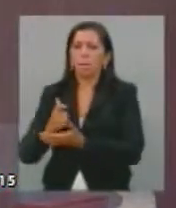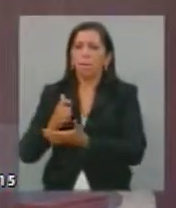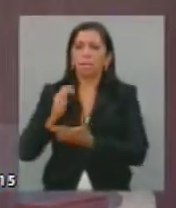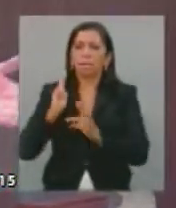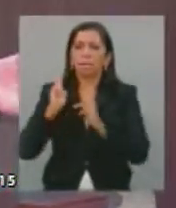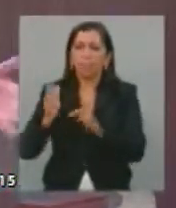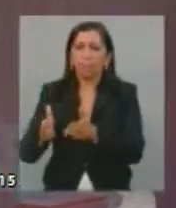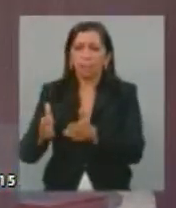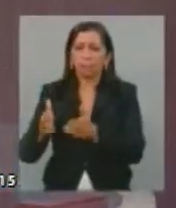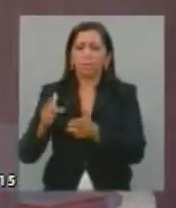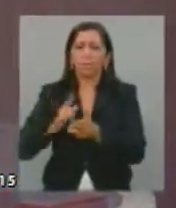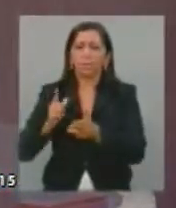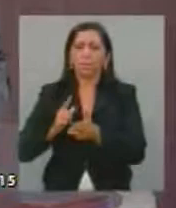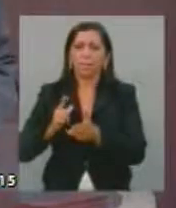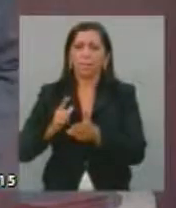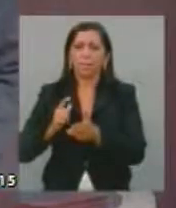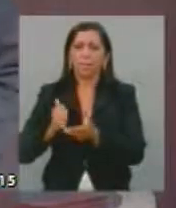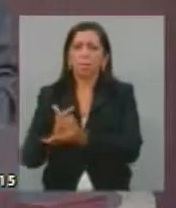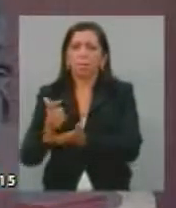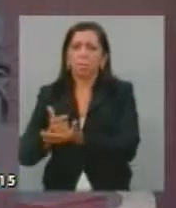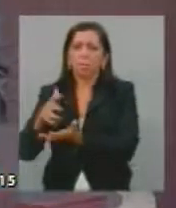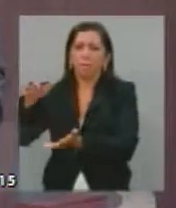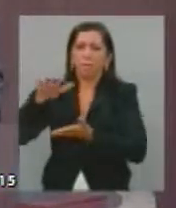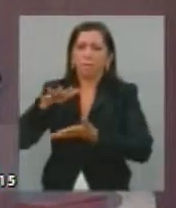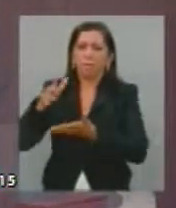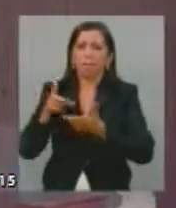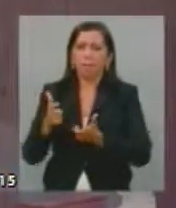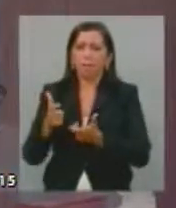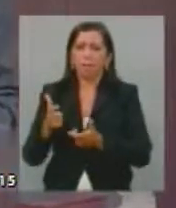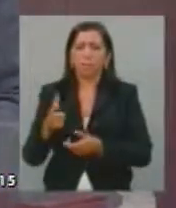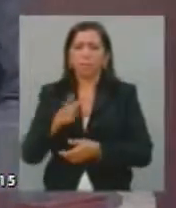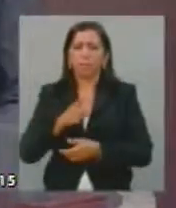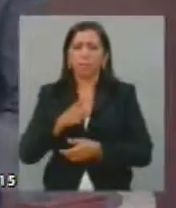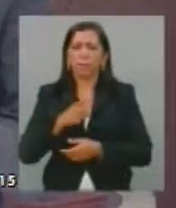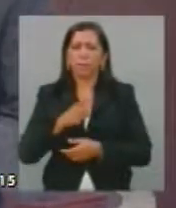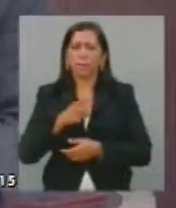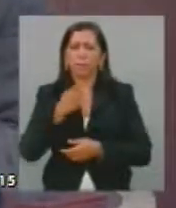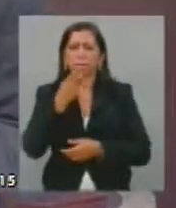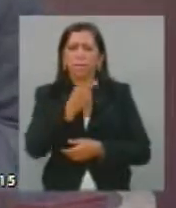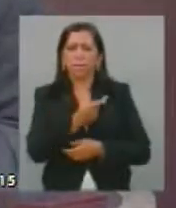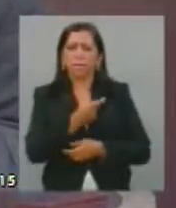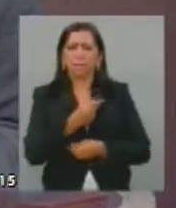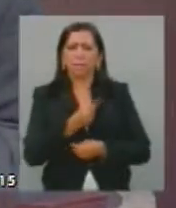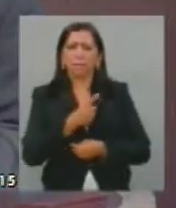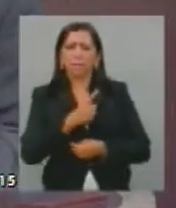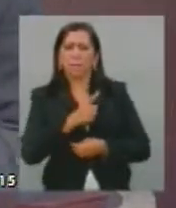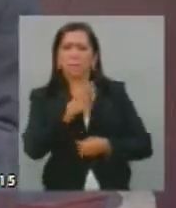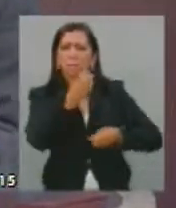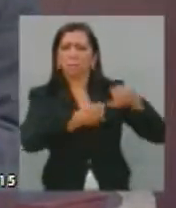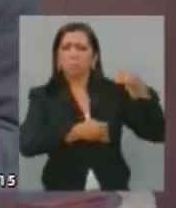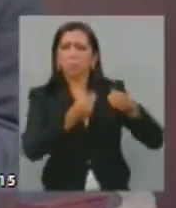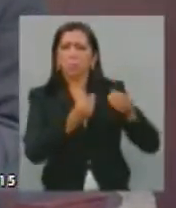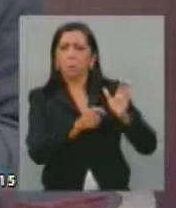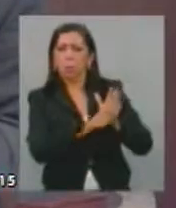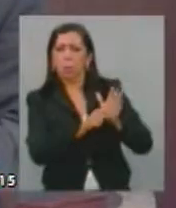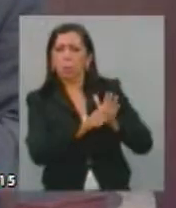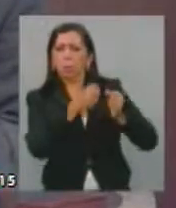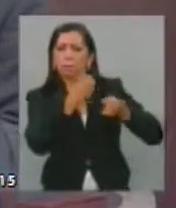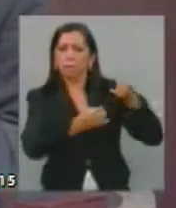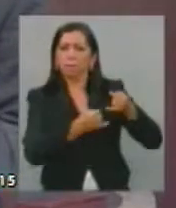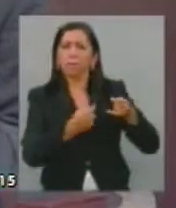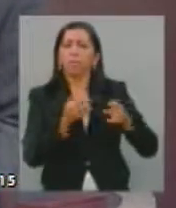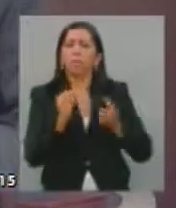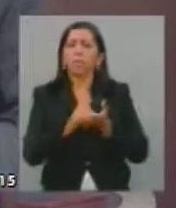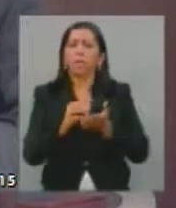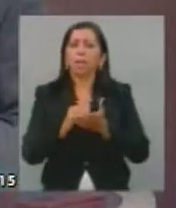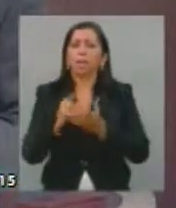tráfico de armas. tantas vezes eu vejo aqui falas tão altissonantes sobre o tráfico de drogas. Não vejo uma